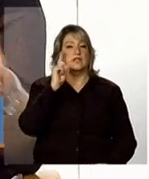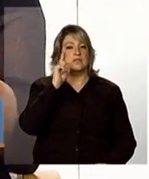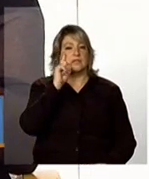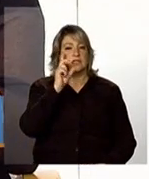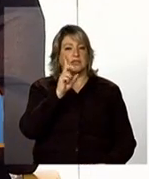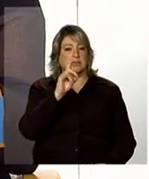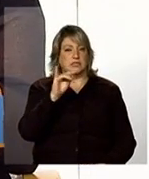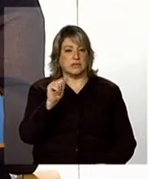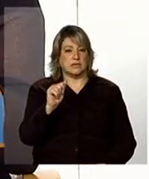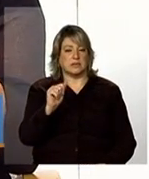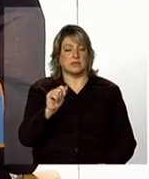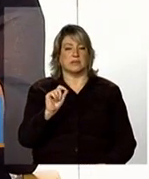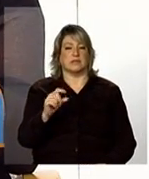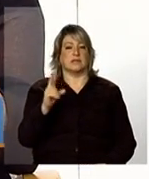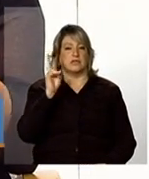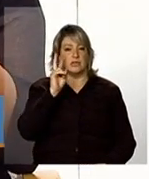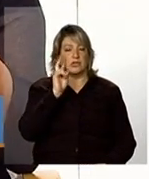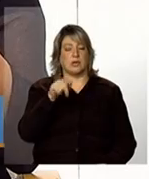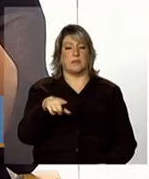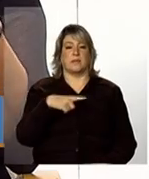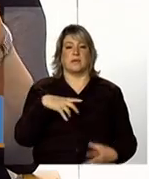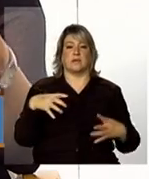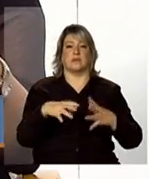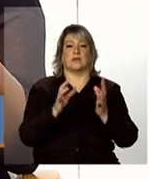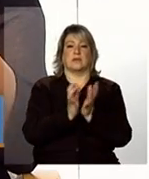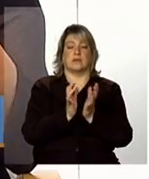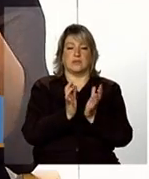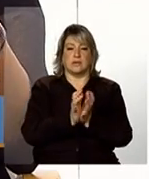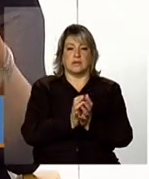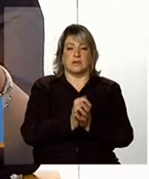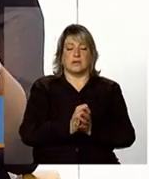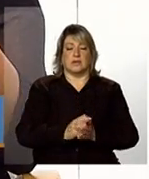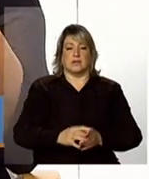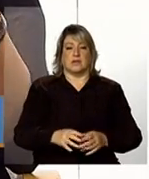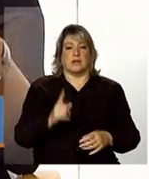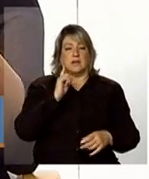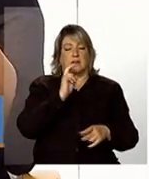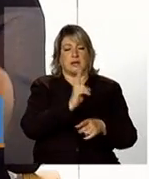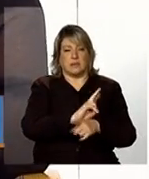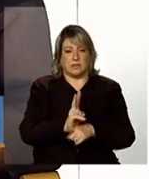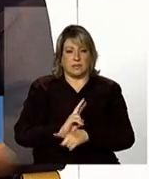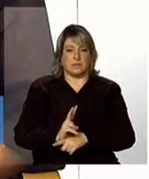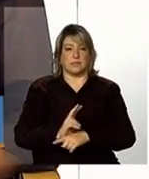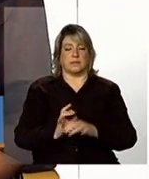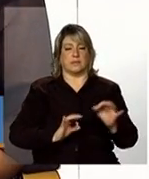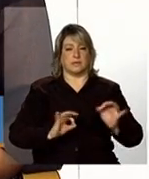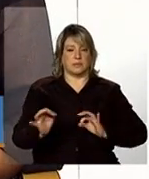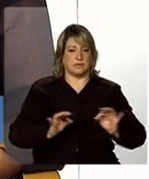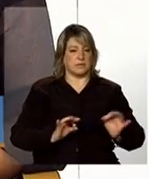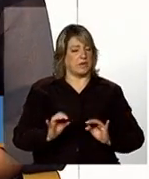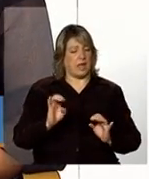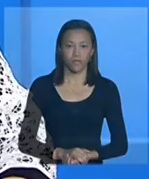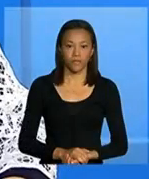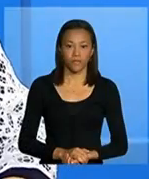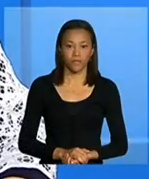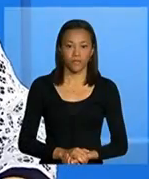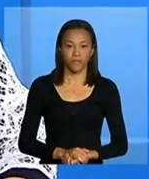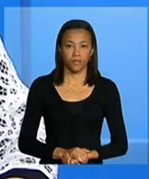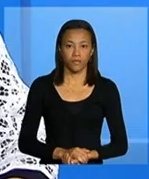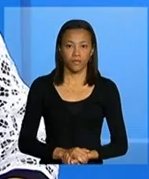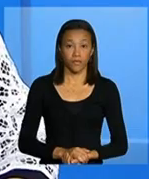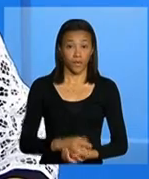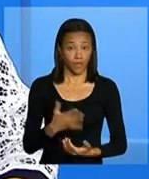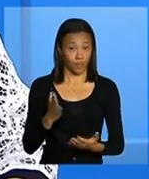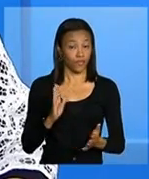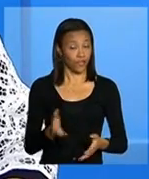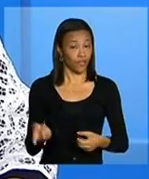após a divulgação da lista para o ministério acompanhar monitorar apoiar enfim é basicamente isso e